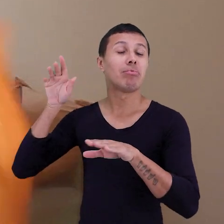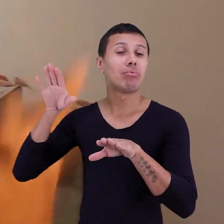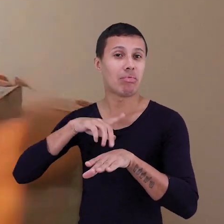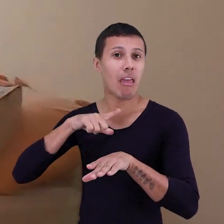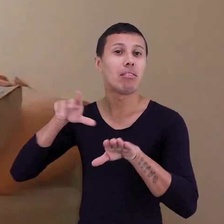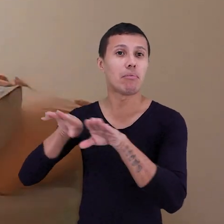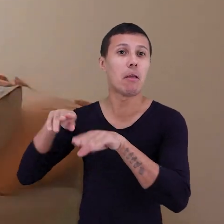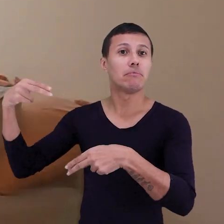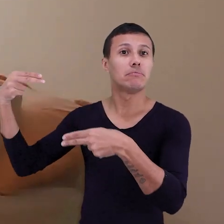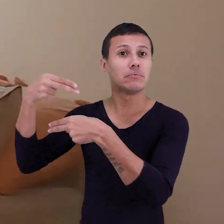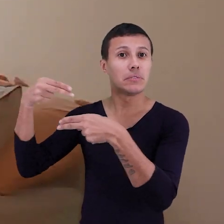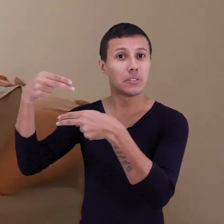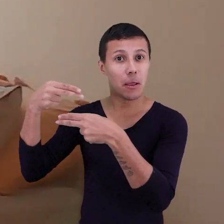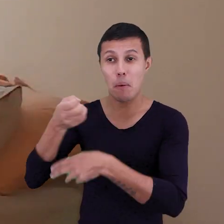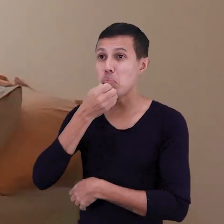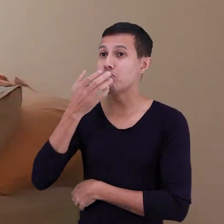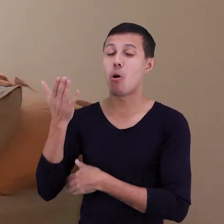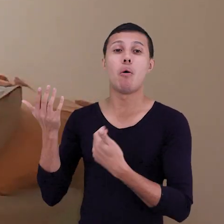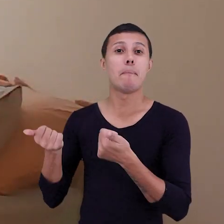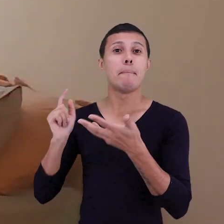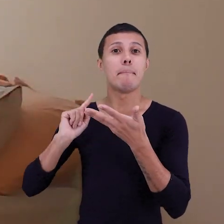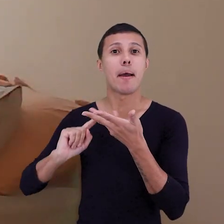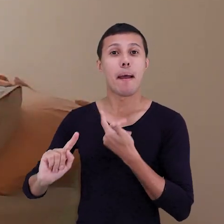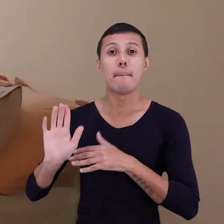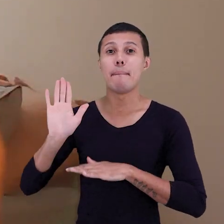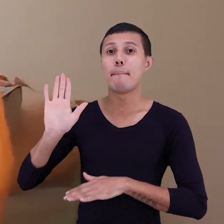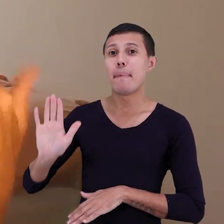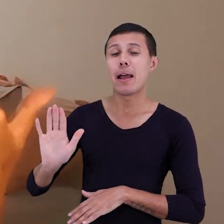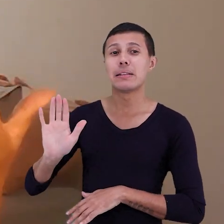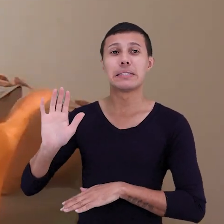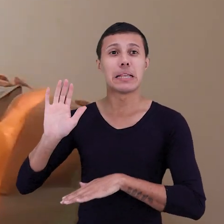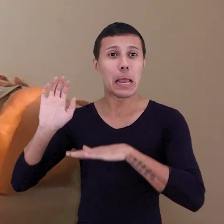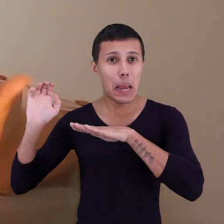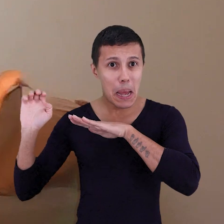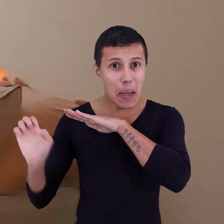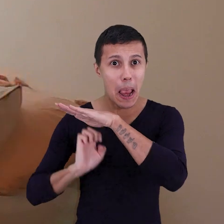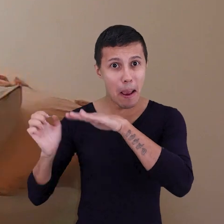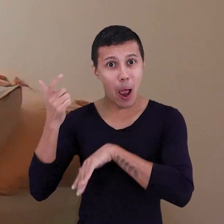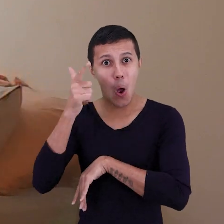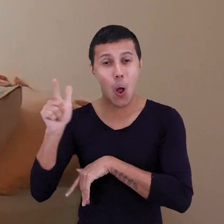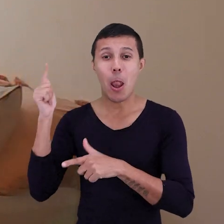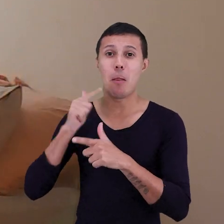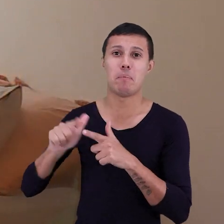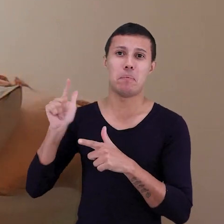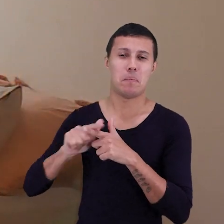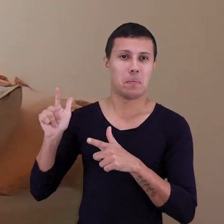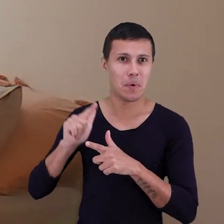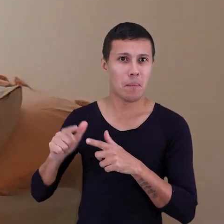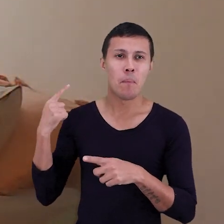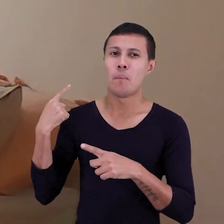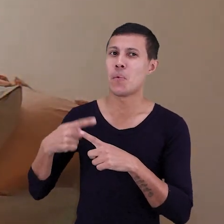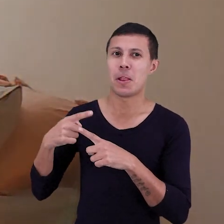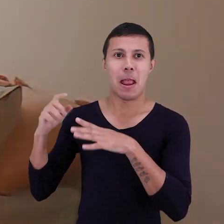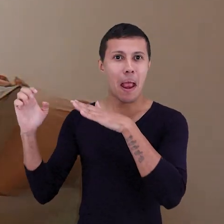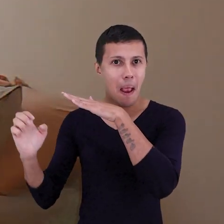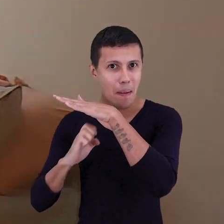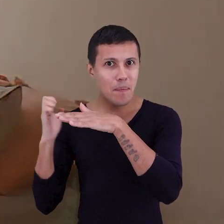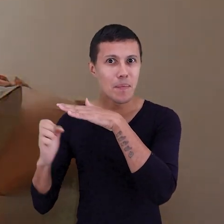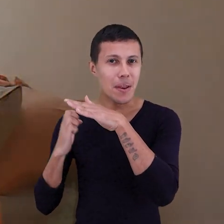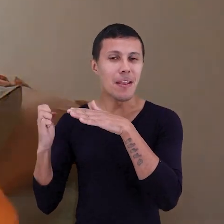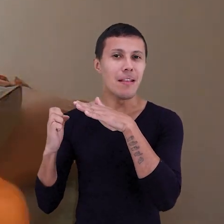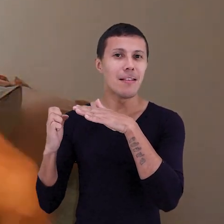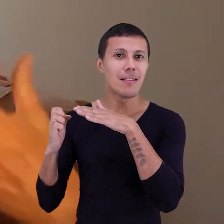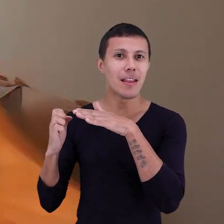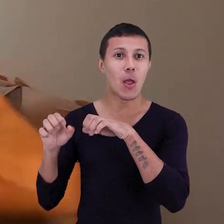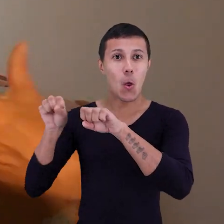que tem um lab super bacana, etc., mas muito as empresas também são um problema, né? Porque as empresas é que fazem com